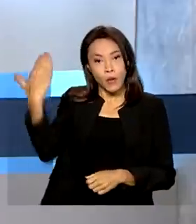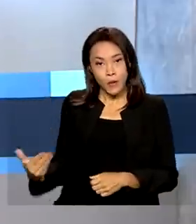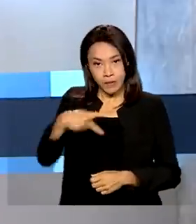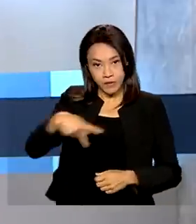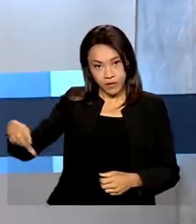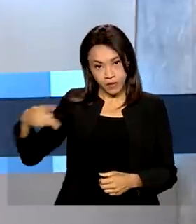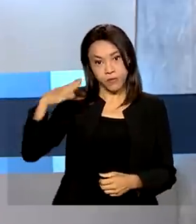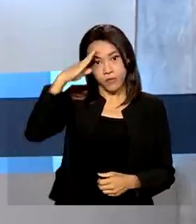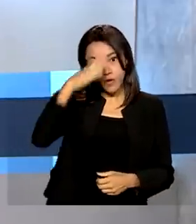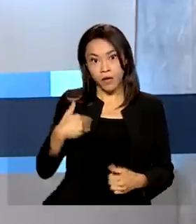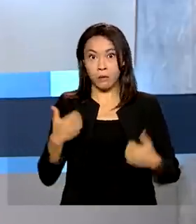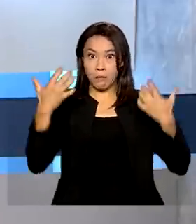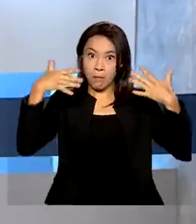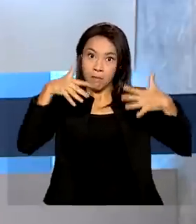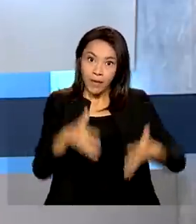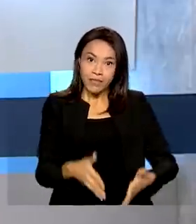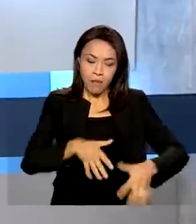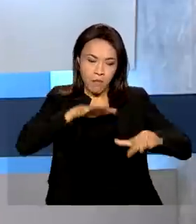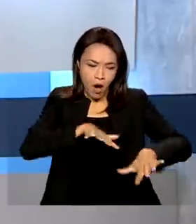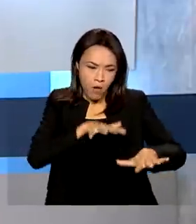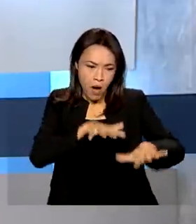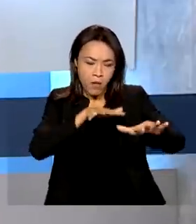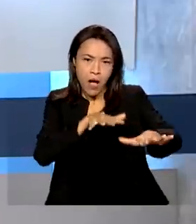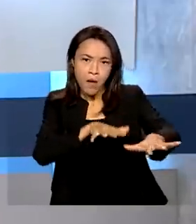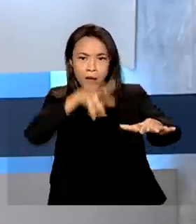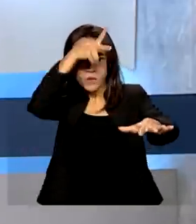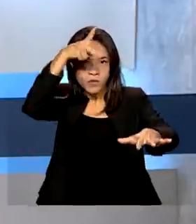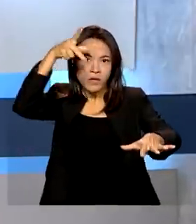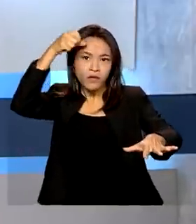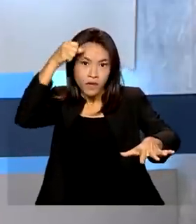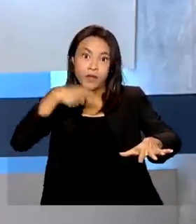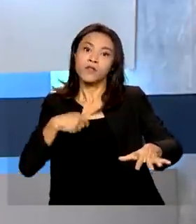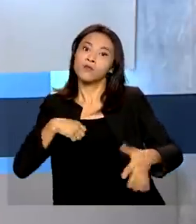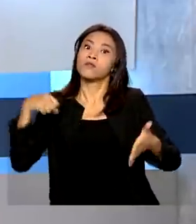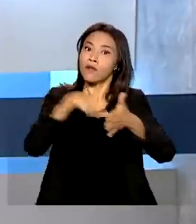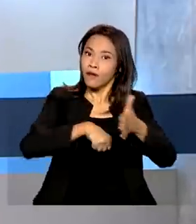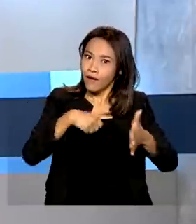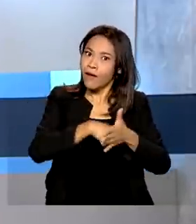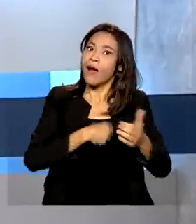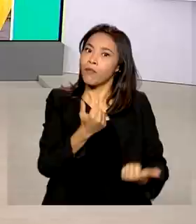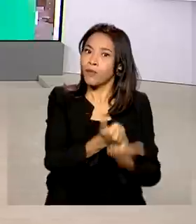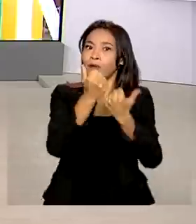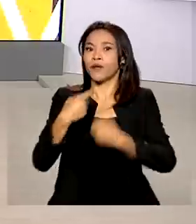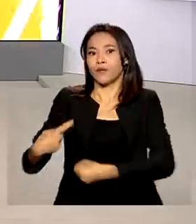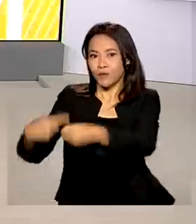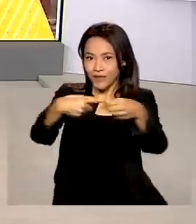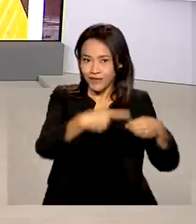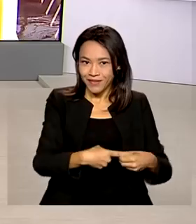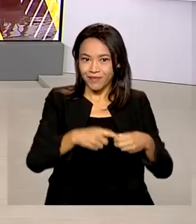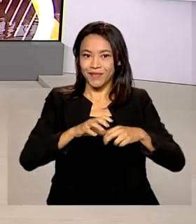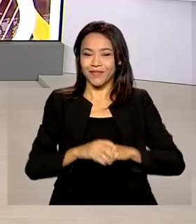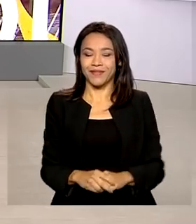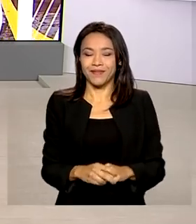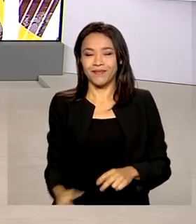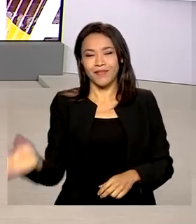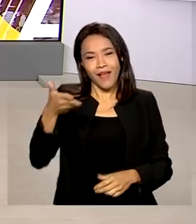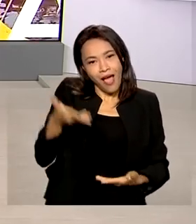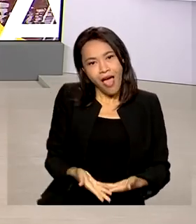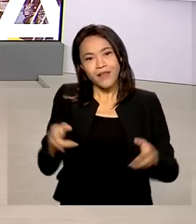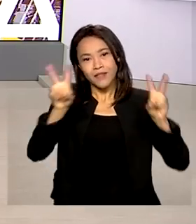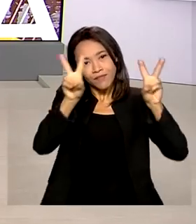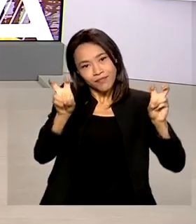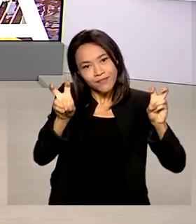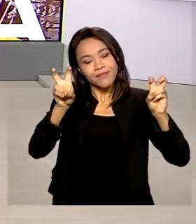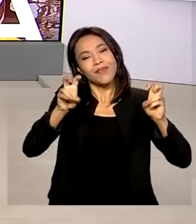participa da marcha dos prefeitos em defesa dos municípios. Esses são os destaques desta